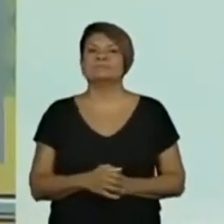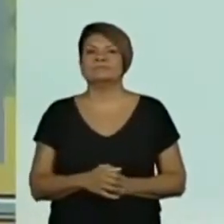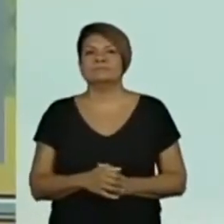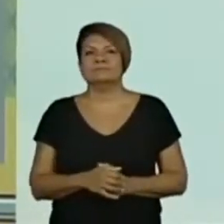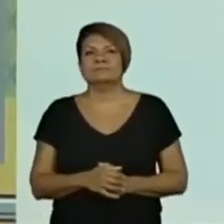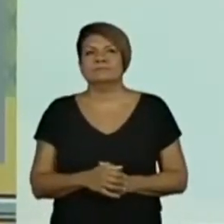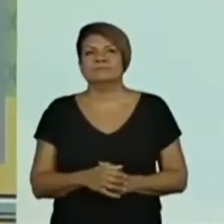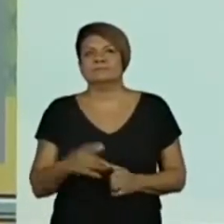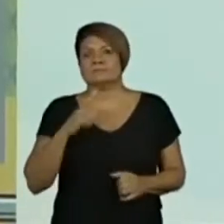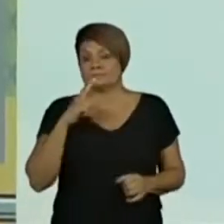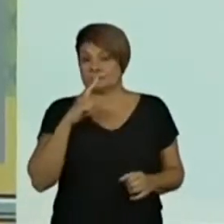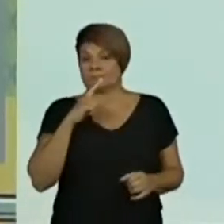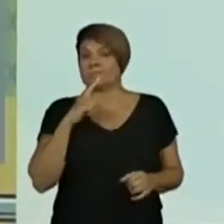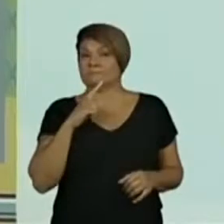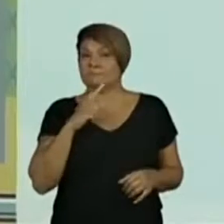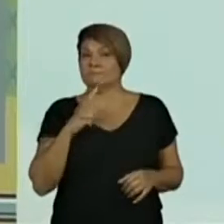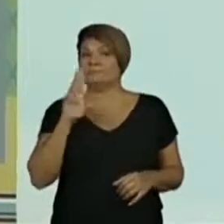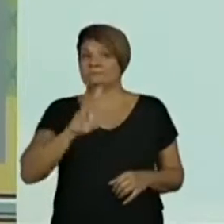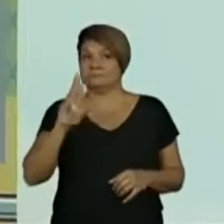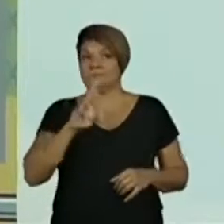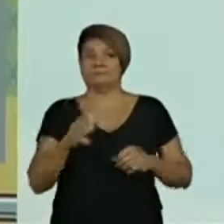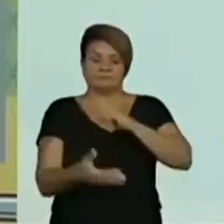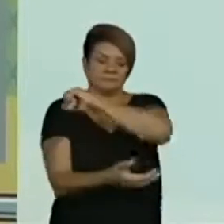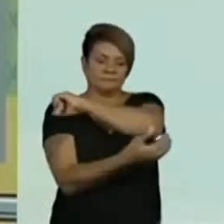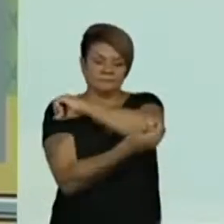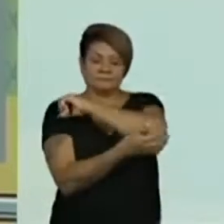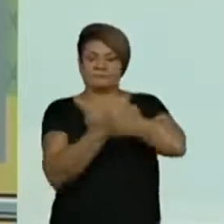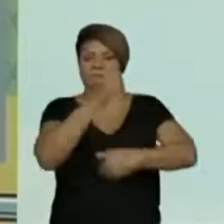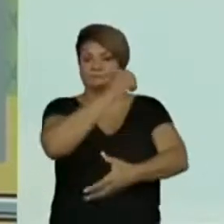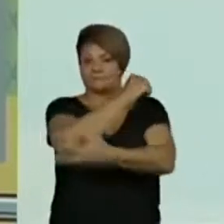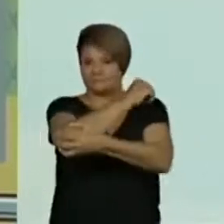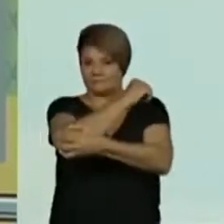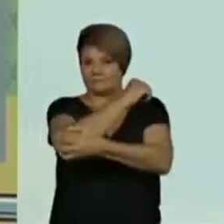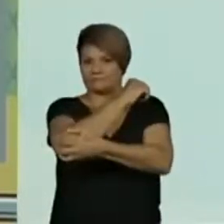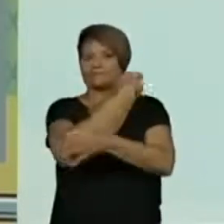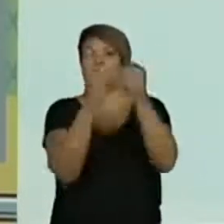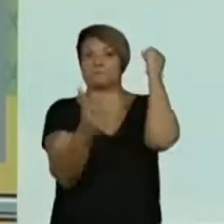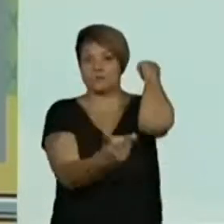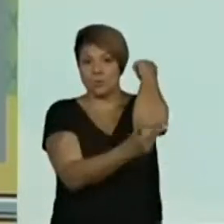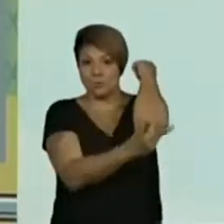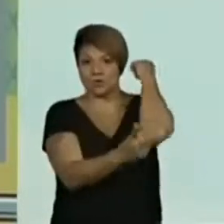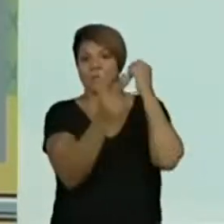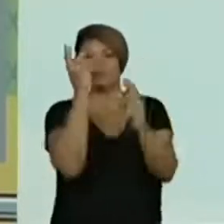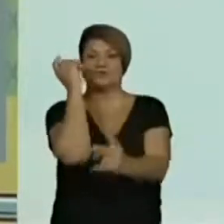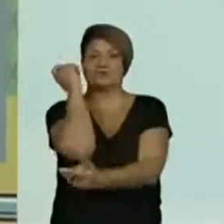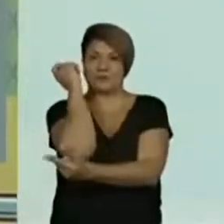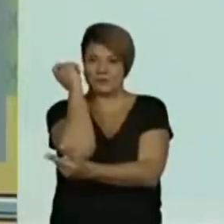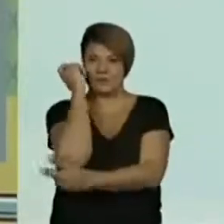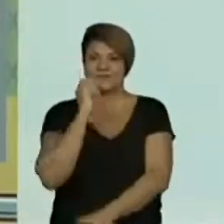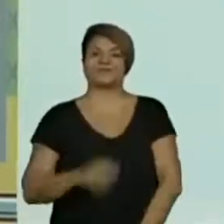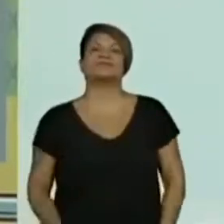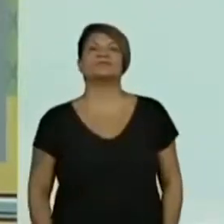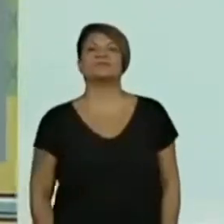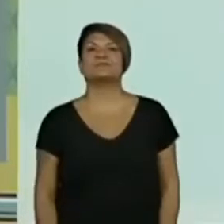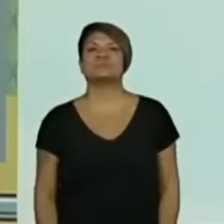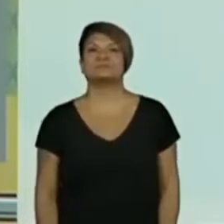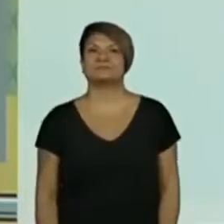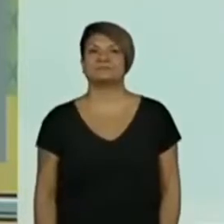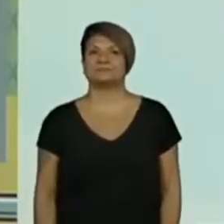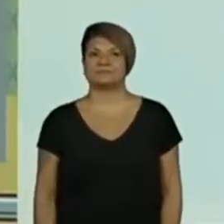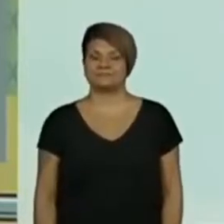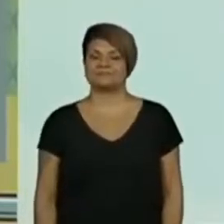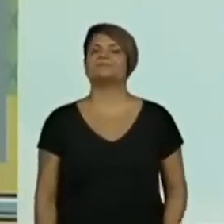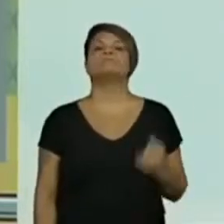A gente tem ele usando a cotoveleira. Protegendo os cotovelos. Isso, professora. Ó,